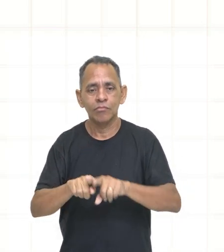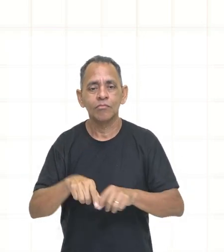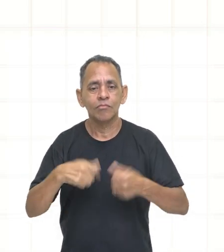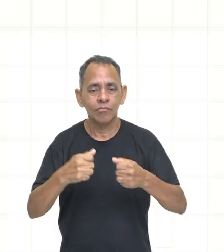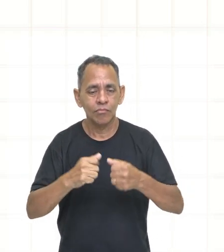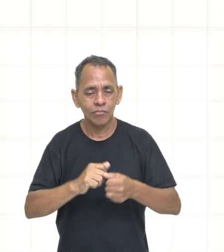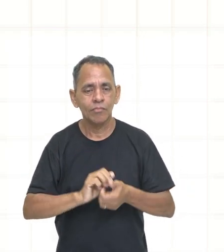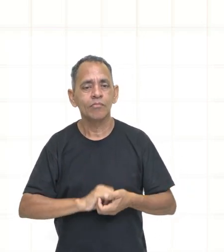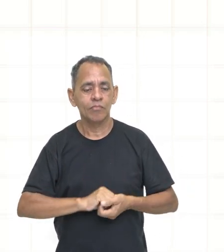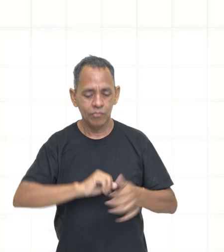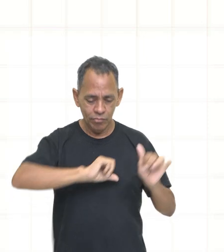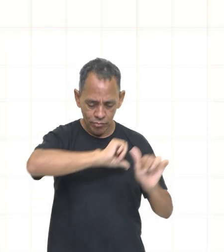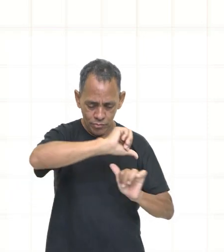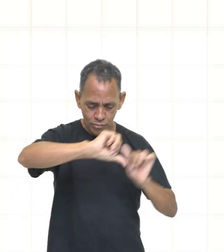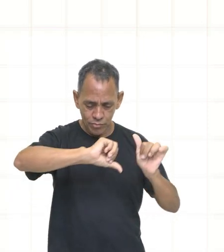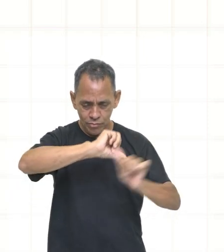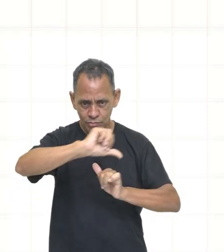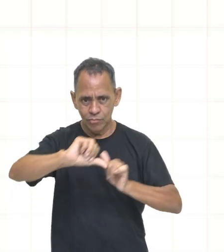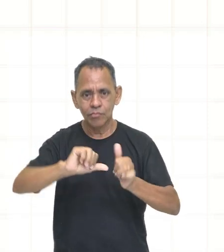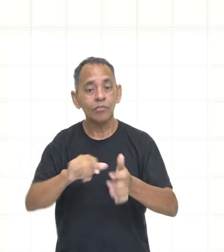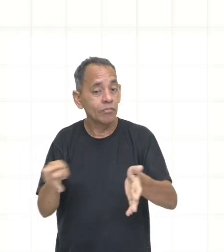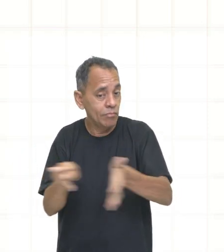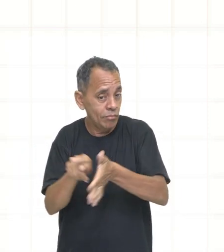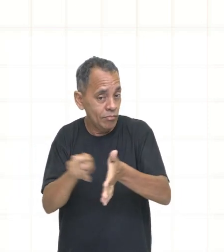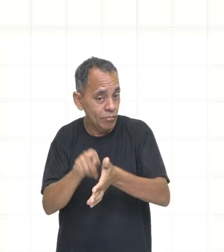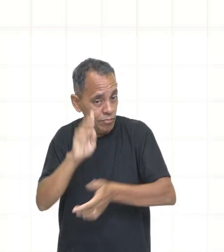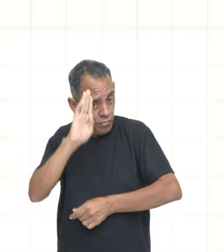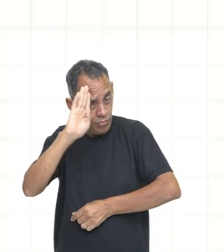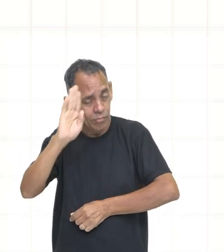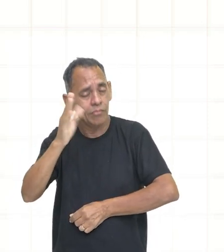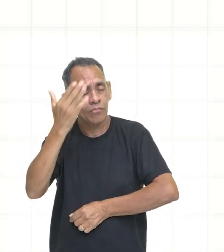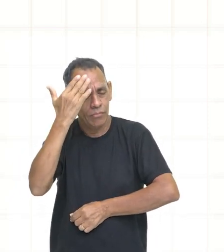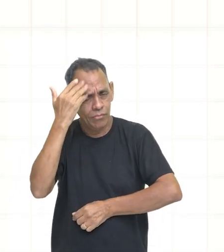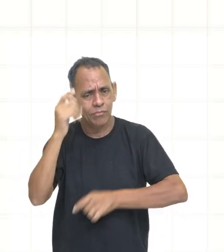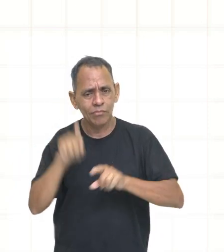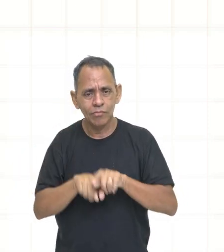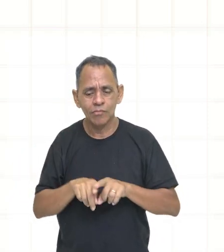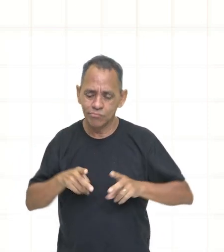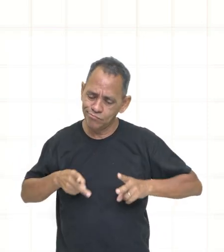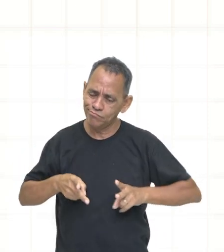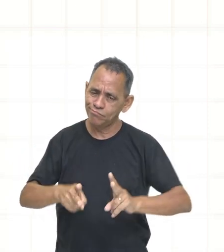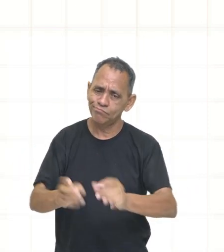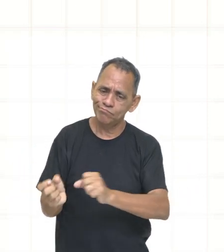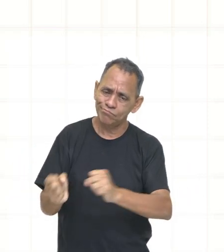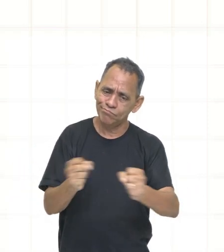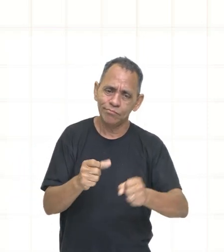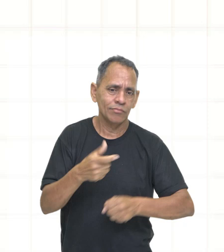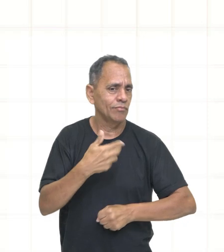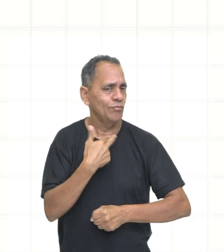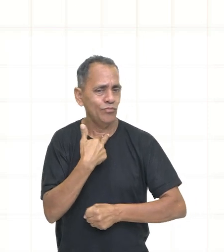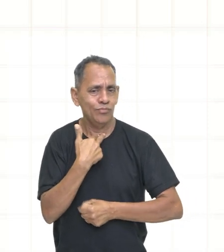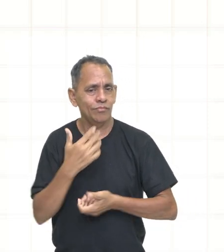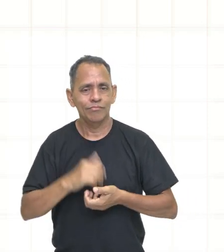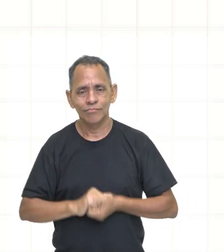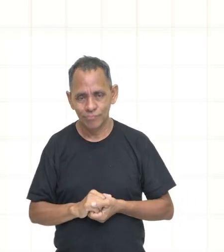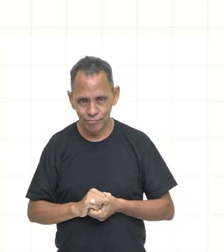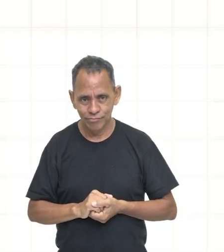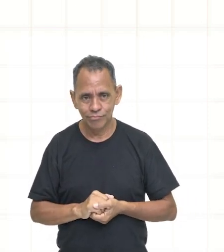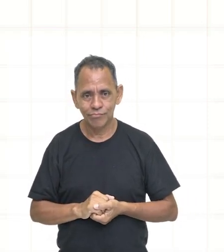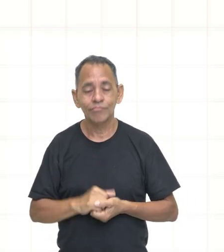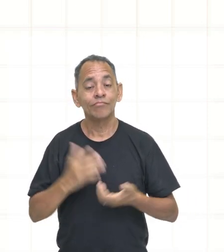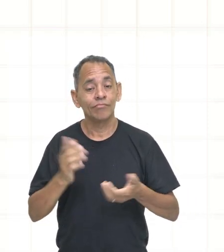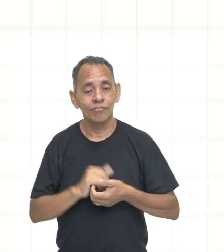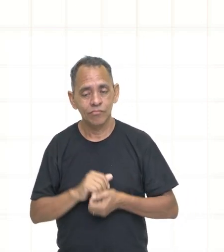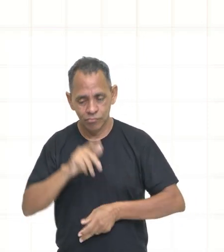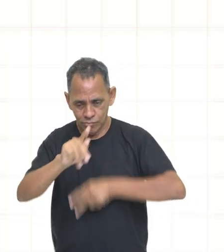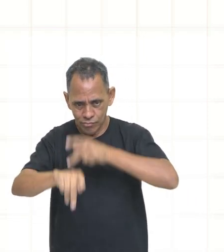poderiam se perpetuar no poder com aprovação popular, então eles pregavam uma transição política de